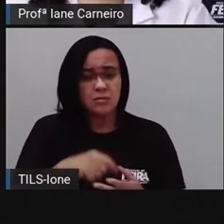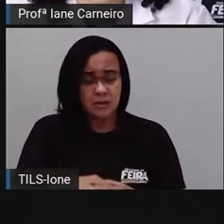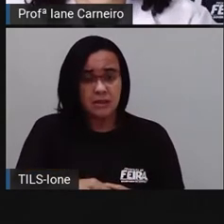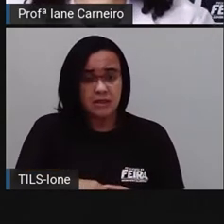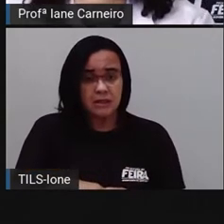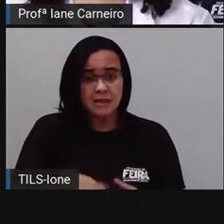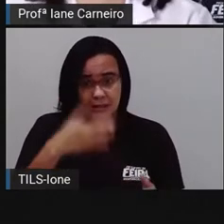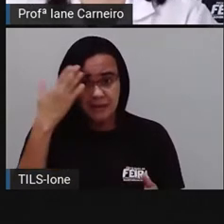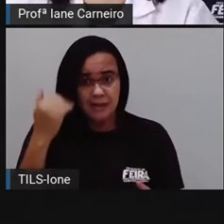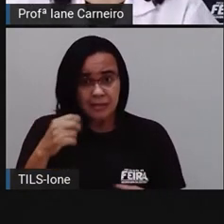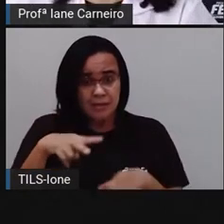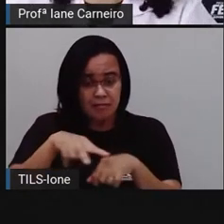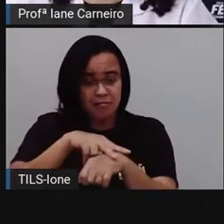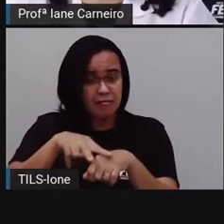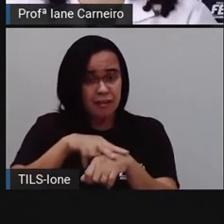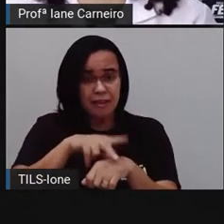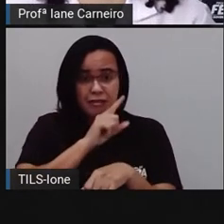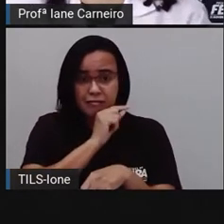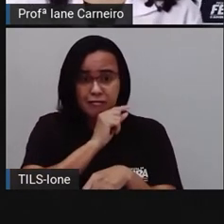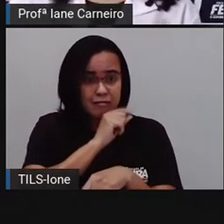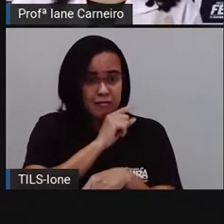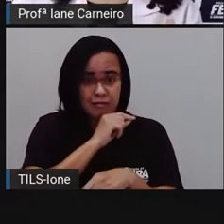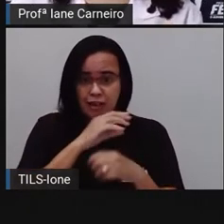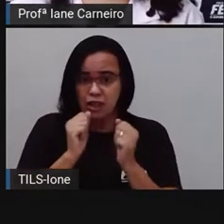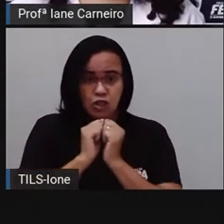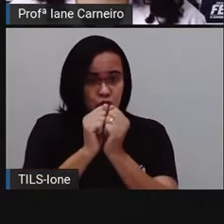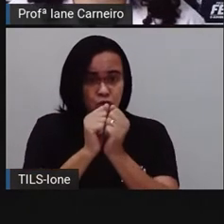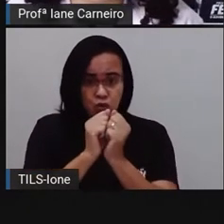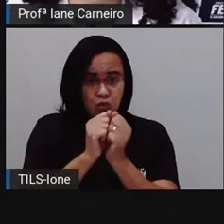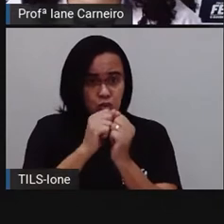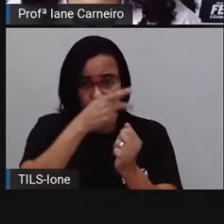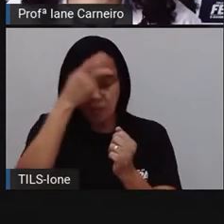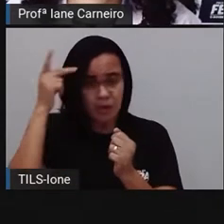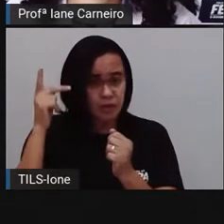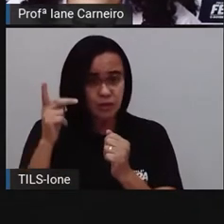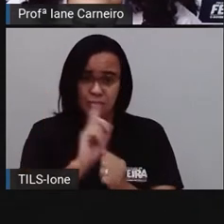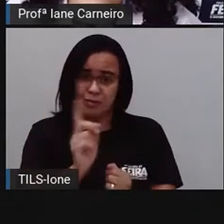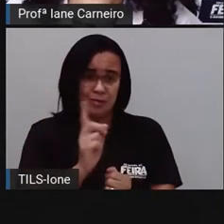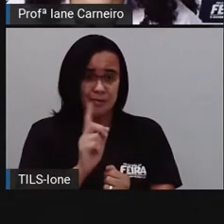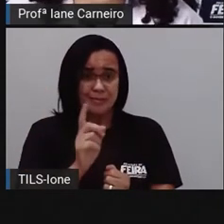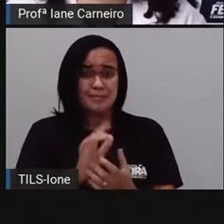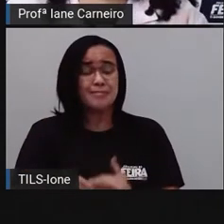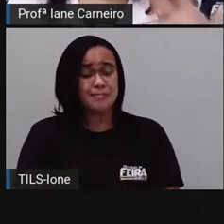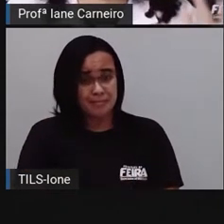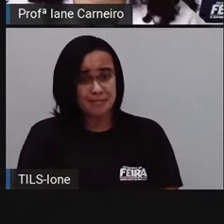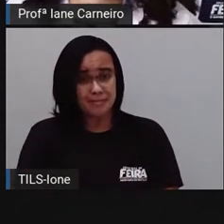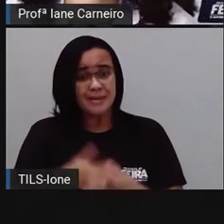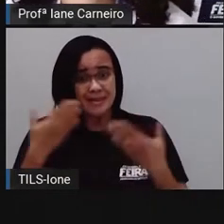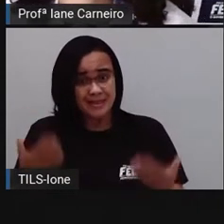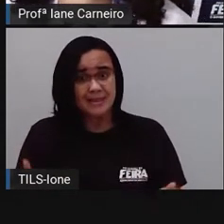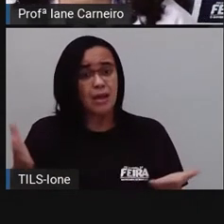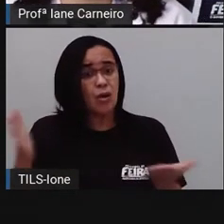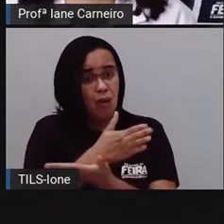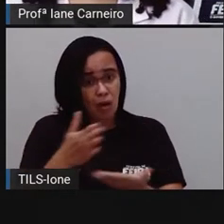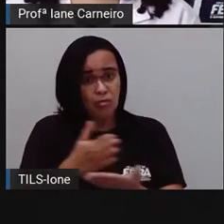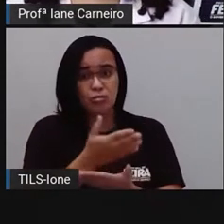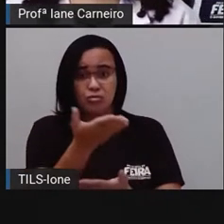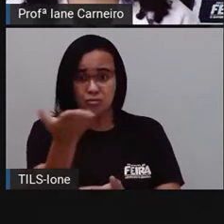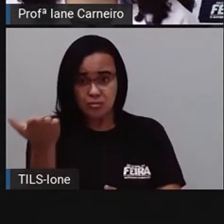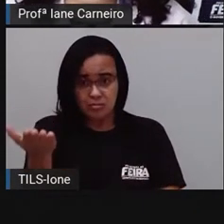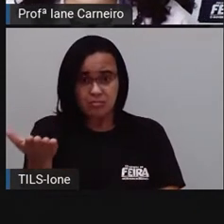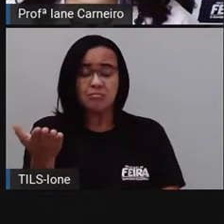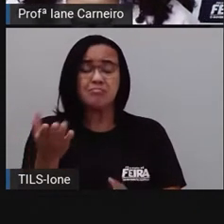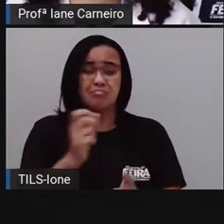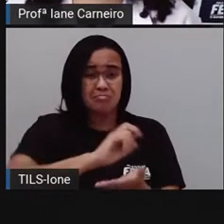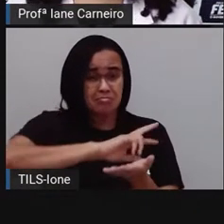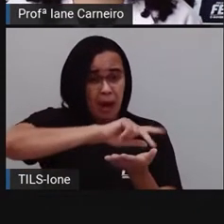de casa da gente? Exatamente. A capivara e esses animais que estão aqui, ó, a onça, né? O porco